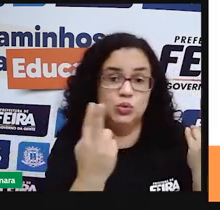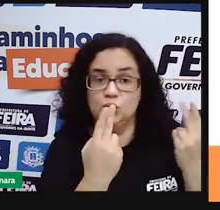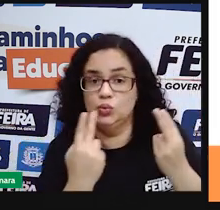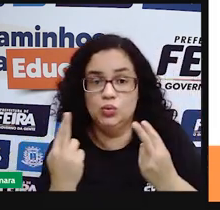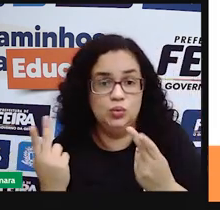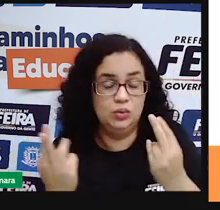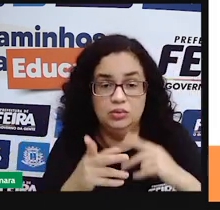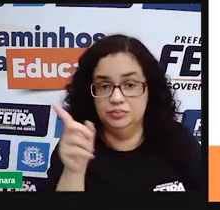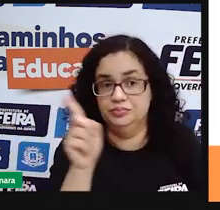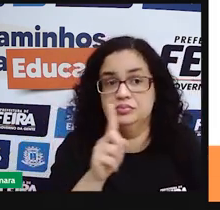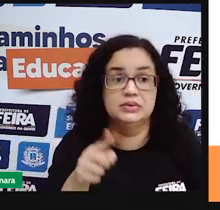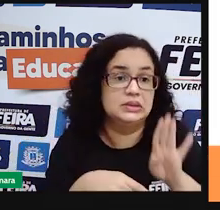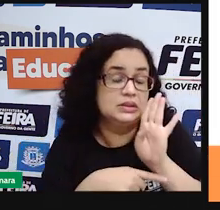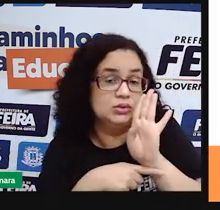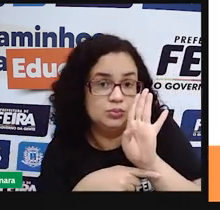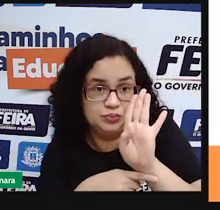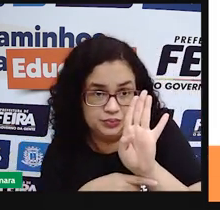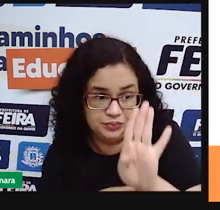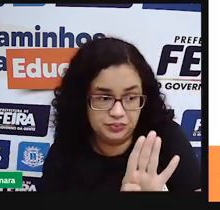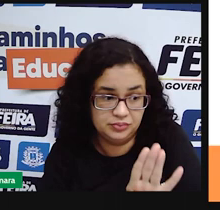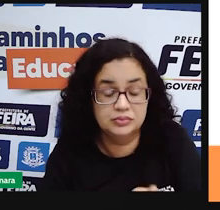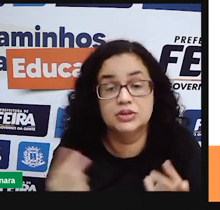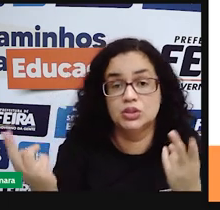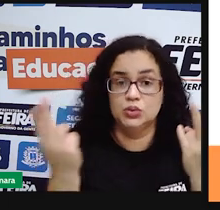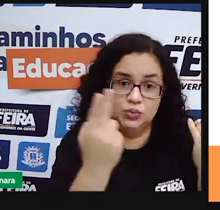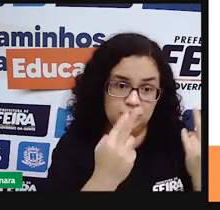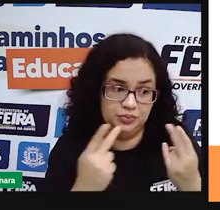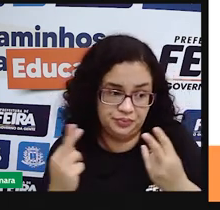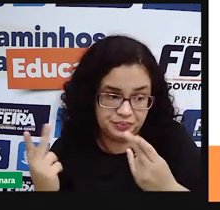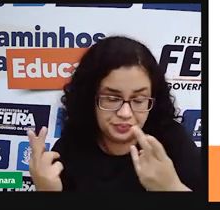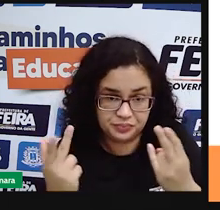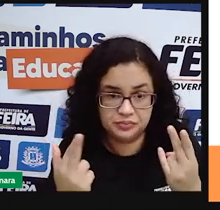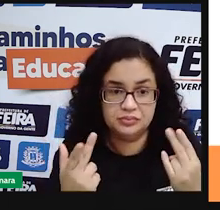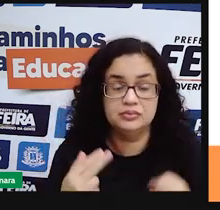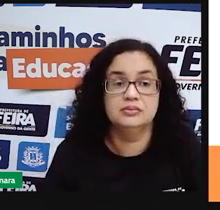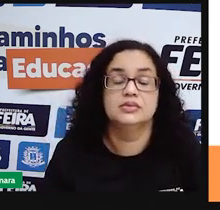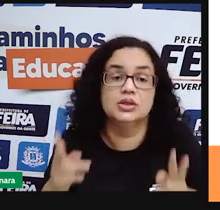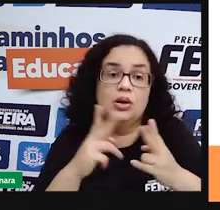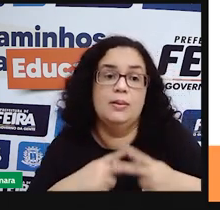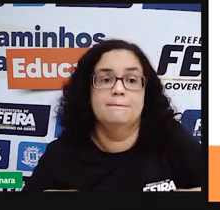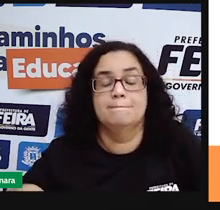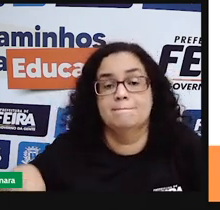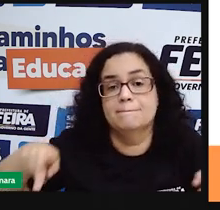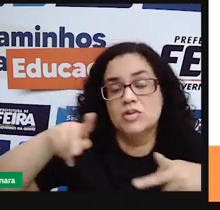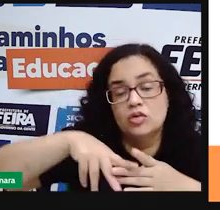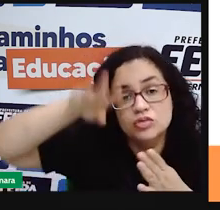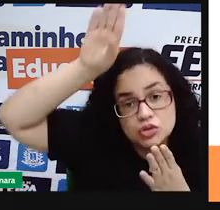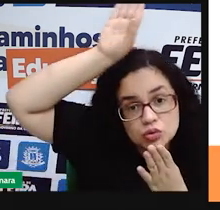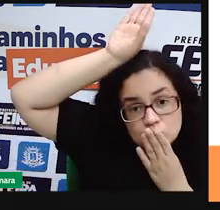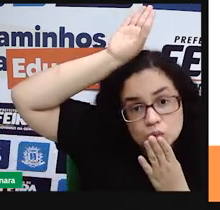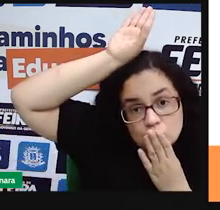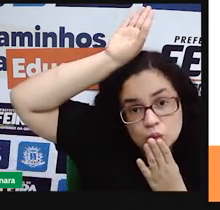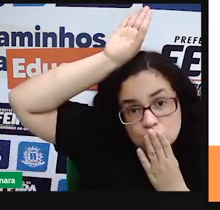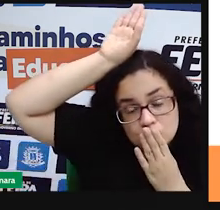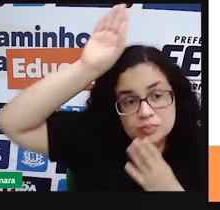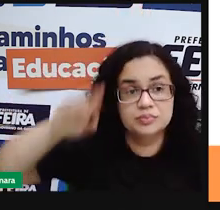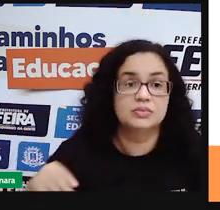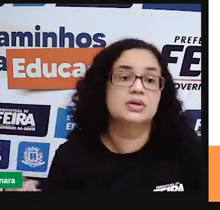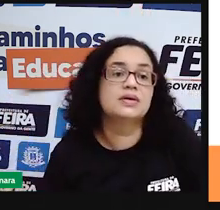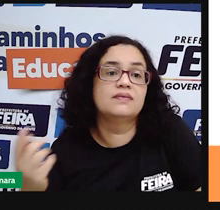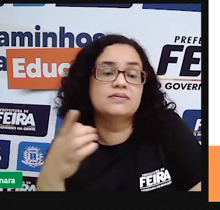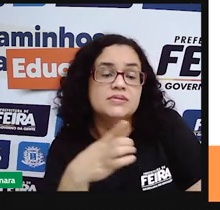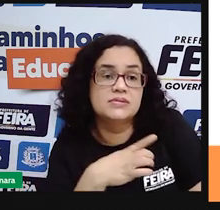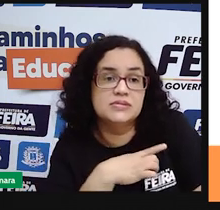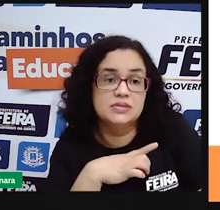contribuições também não são iguais relacionadas aos povos indígenas existem aí